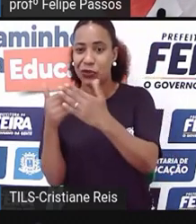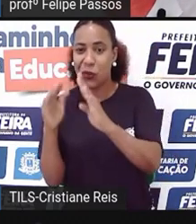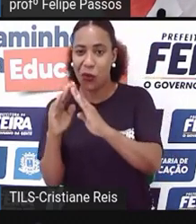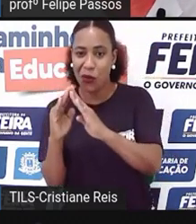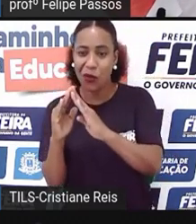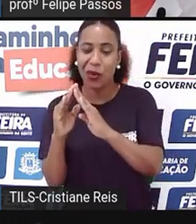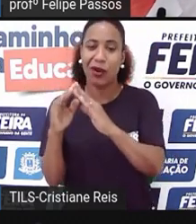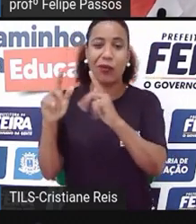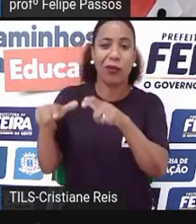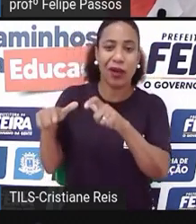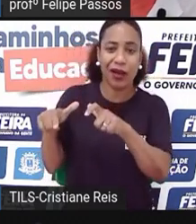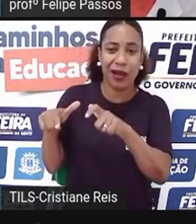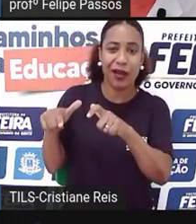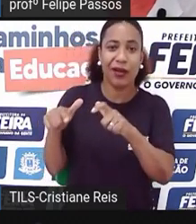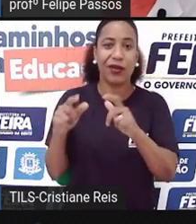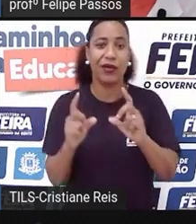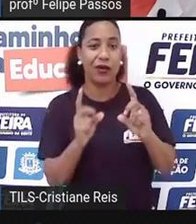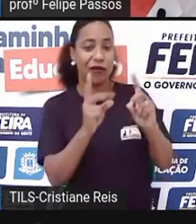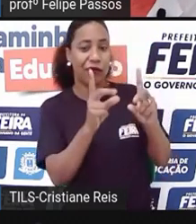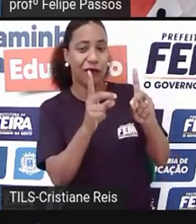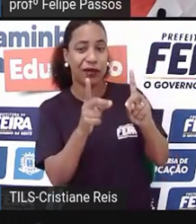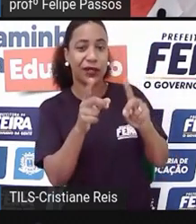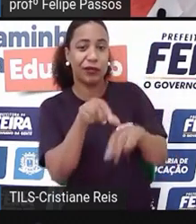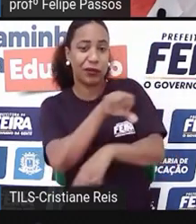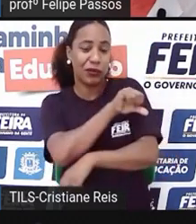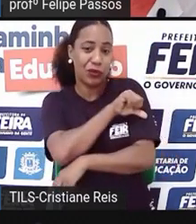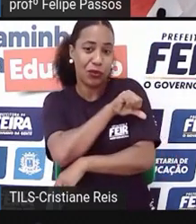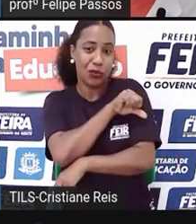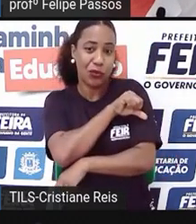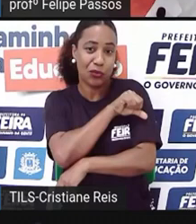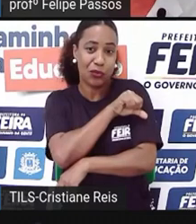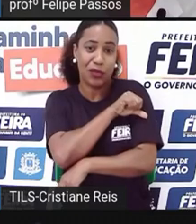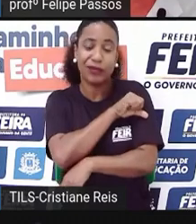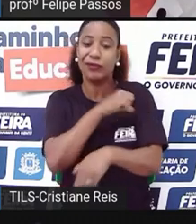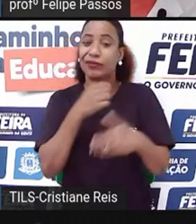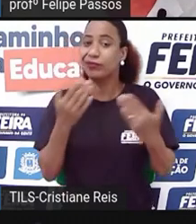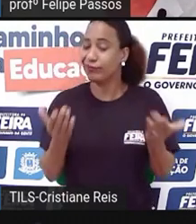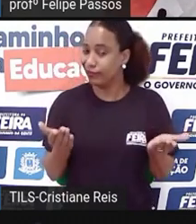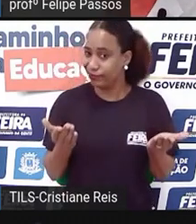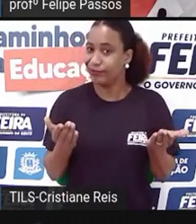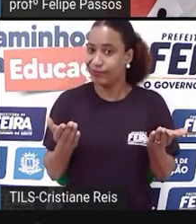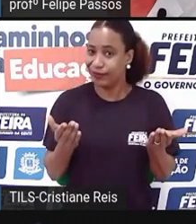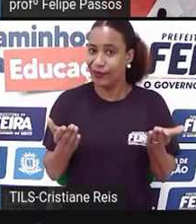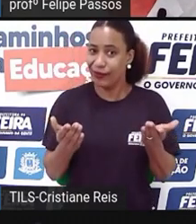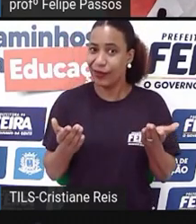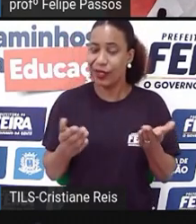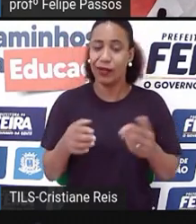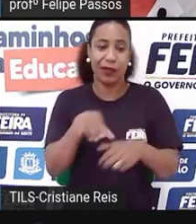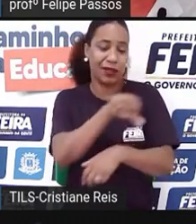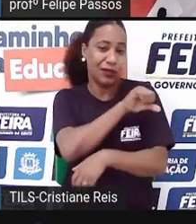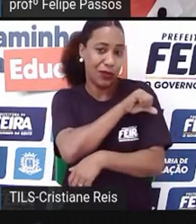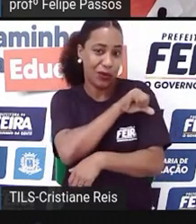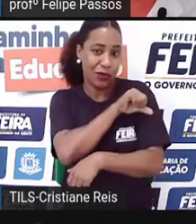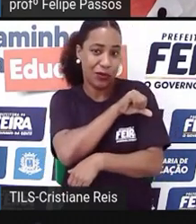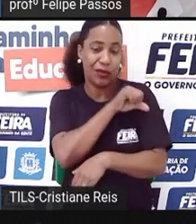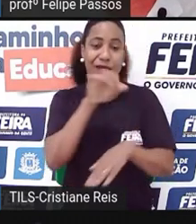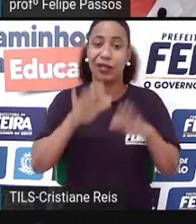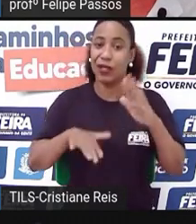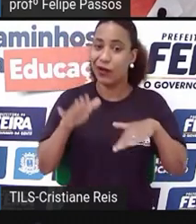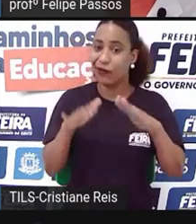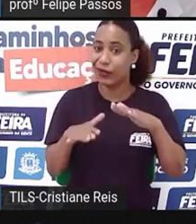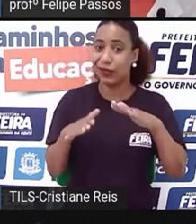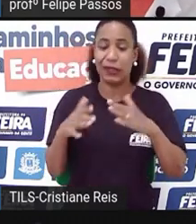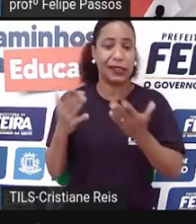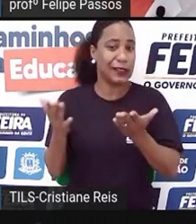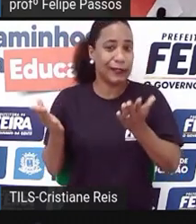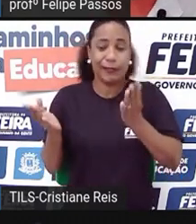A gente está falando dos jovens do nono ano, de repente, não tem, não podem sair com toda a liberdade, então, ele tem que vender meio que online.